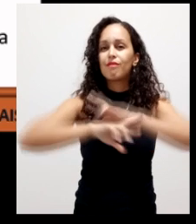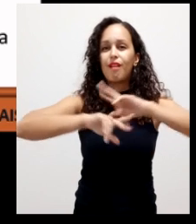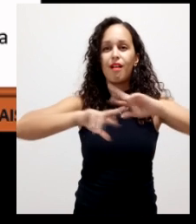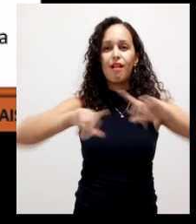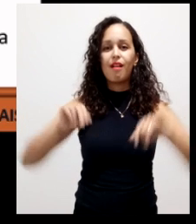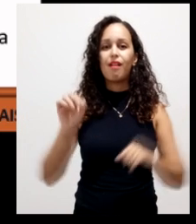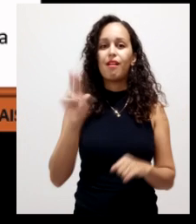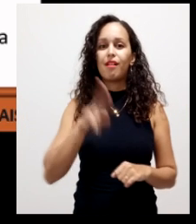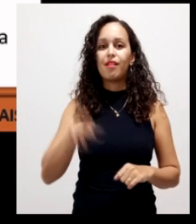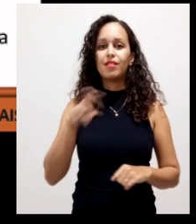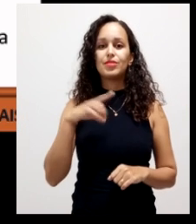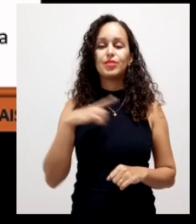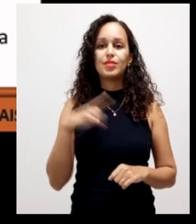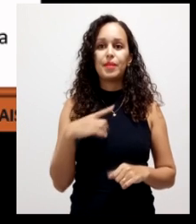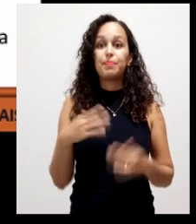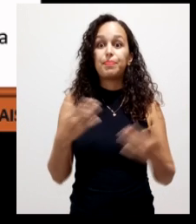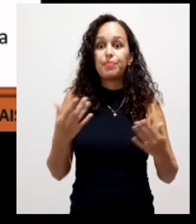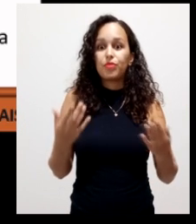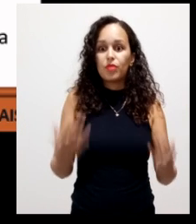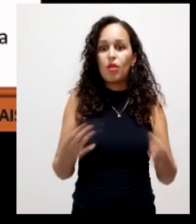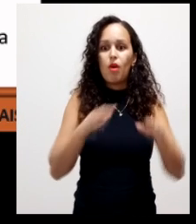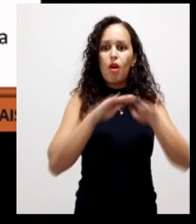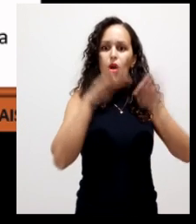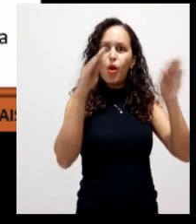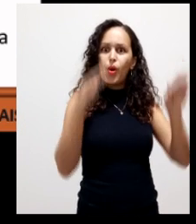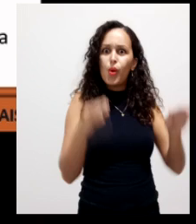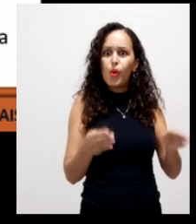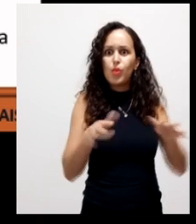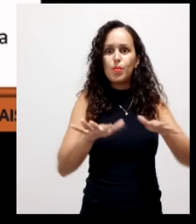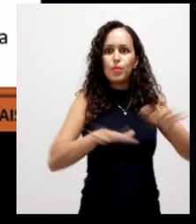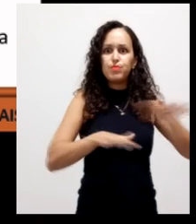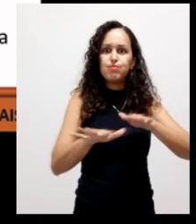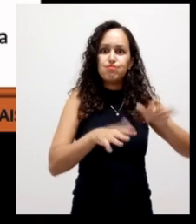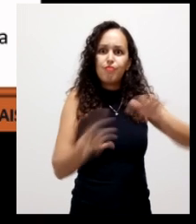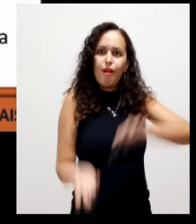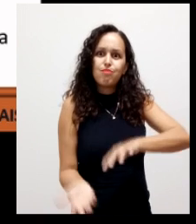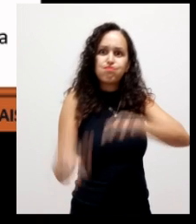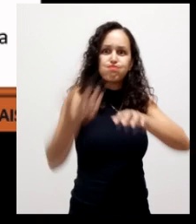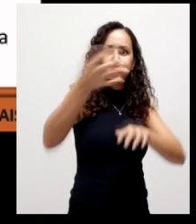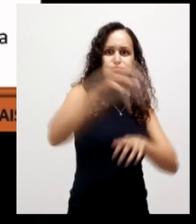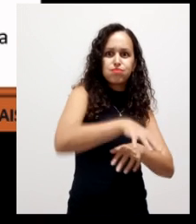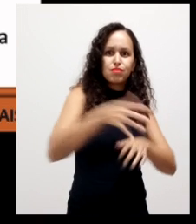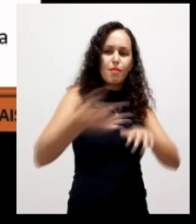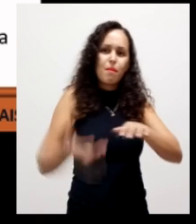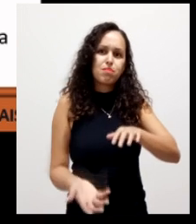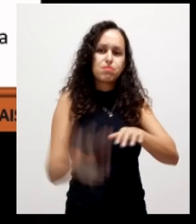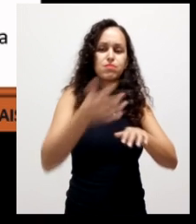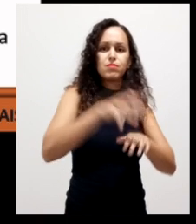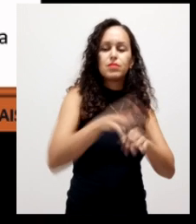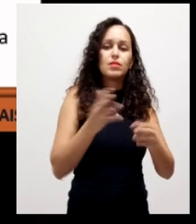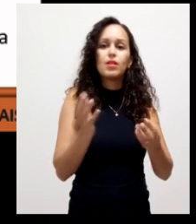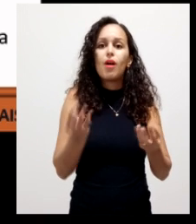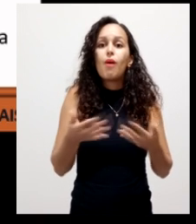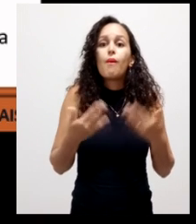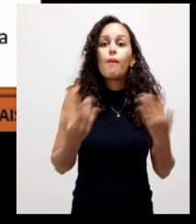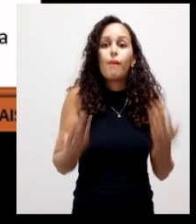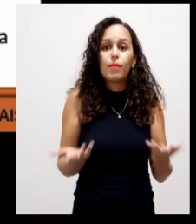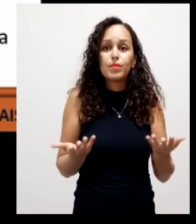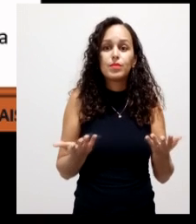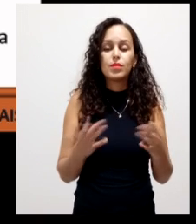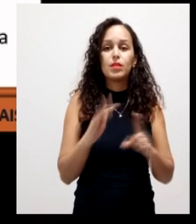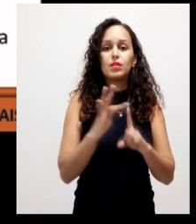e assim a pergunta quando devemos revolver a gente já falou um pouco anteriormente quando a temperatura ela for maior que